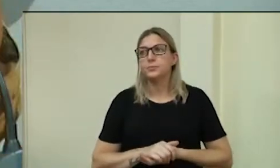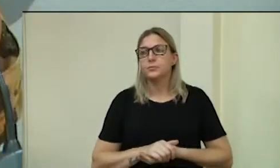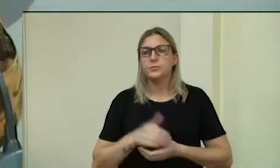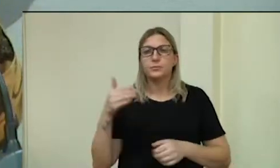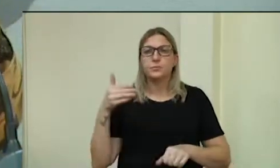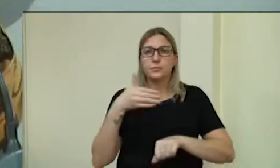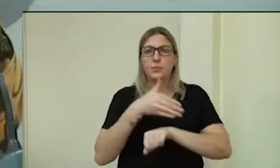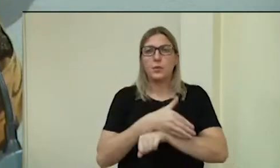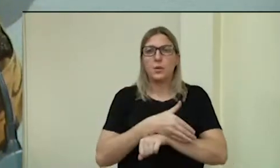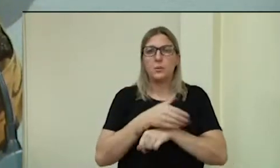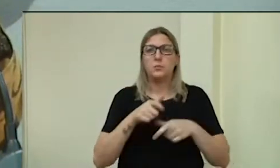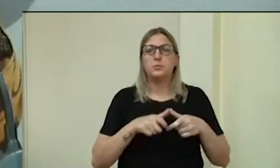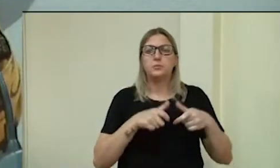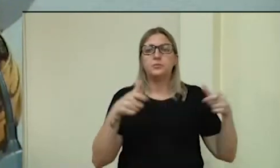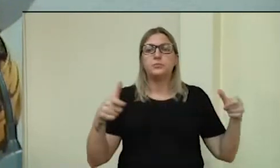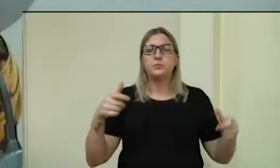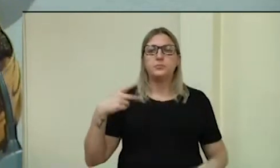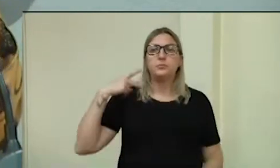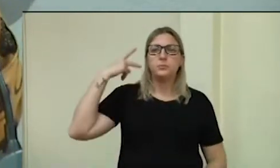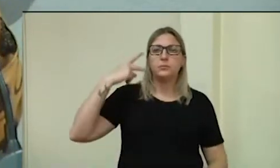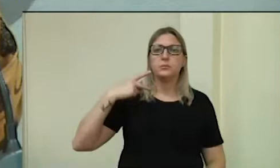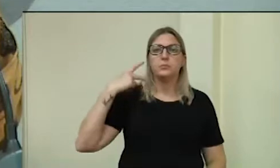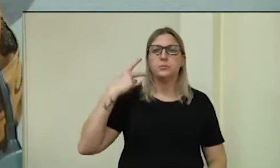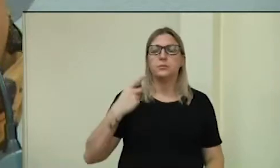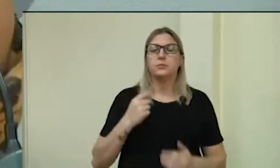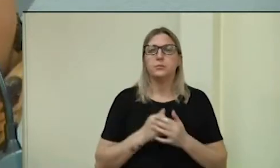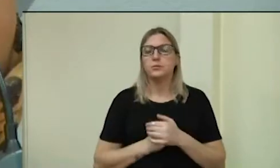Aprovada pela maioria dos senhores vereadores.